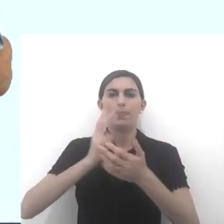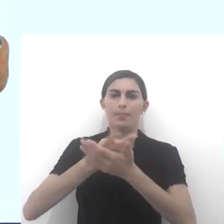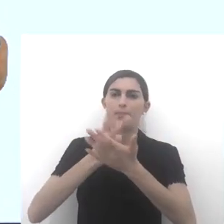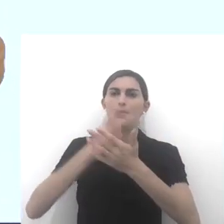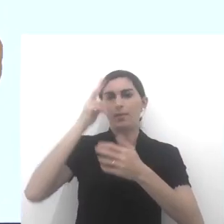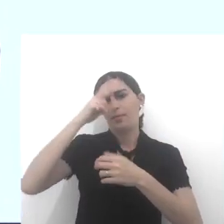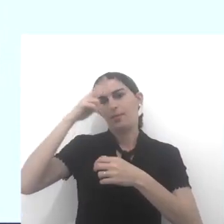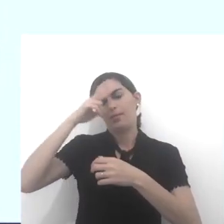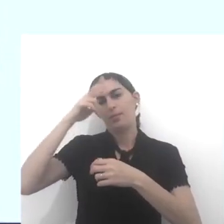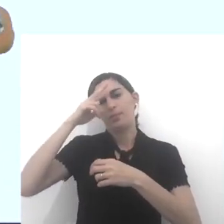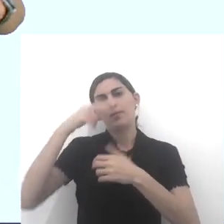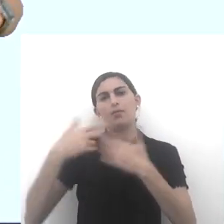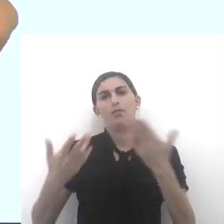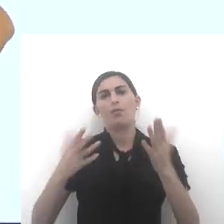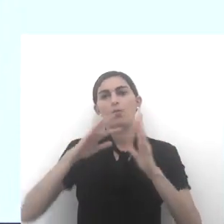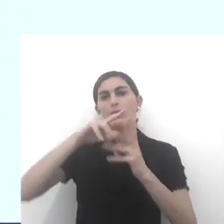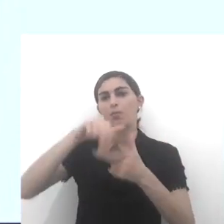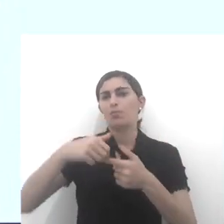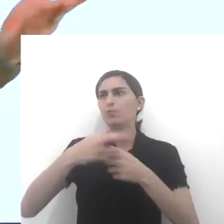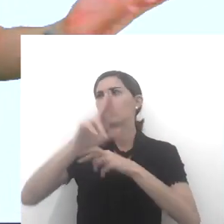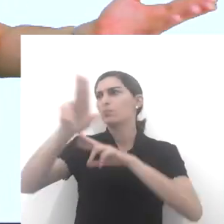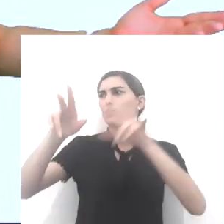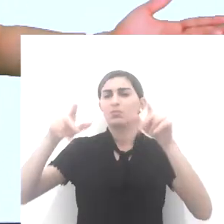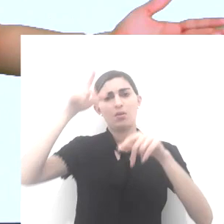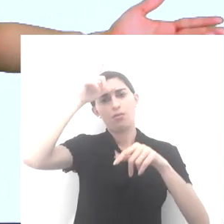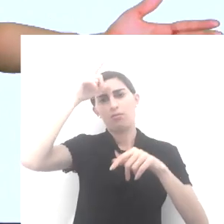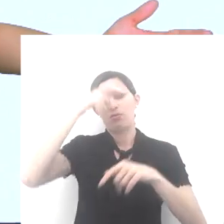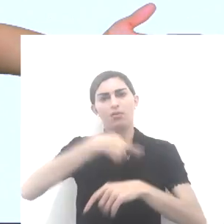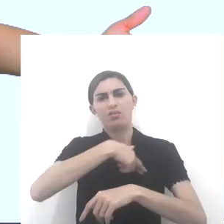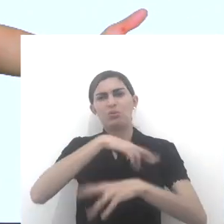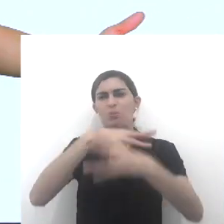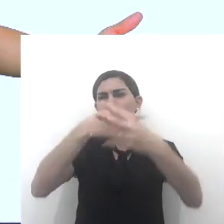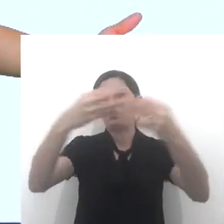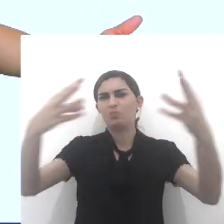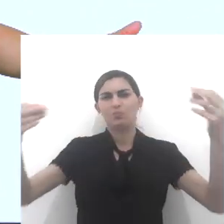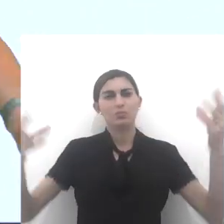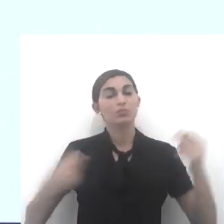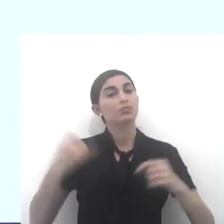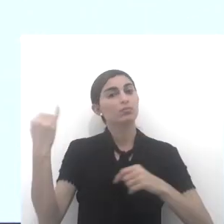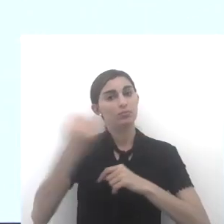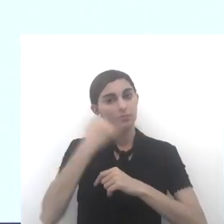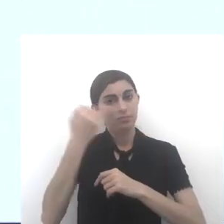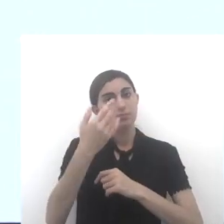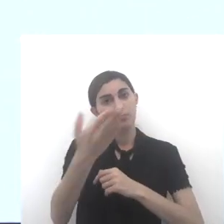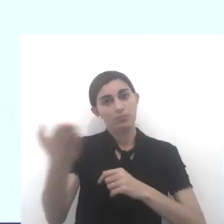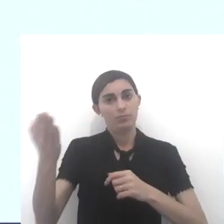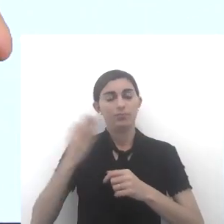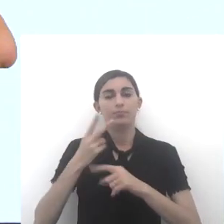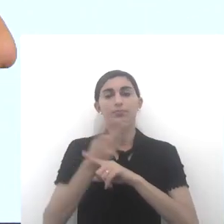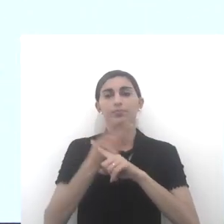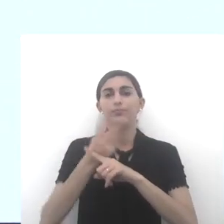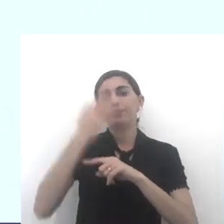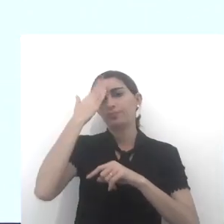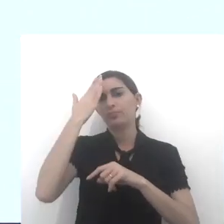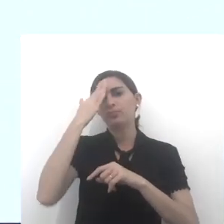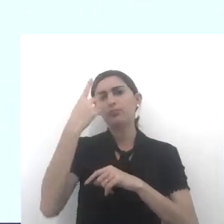sempre lembrar que o mundo está cheio de líderes religiosos e é importante você procurar saber na